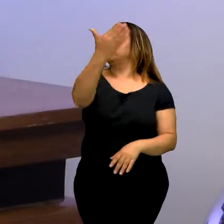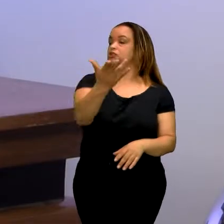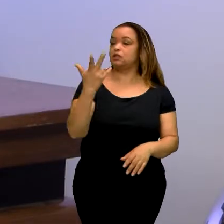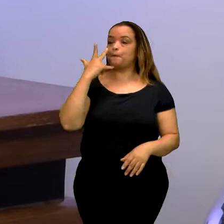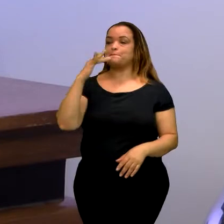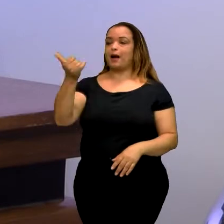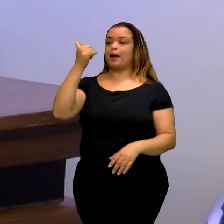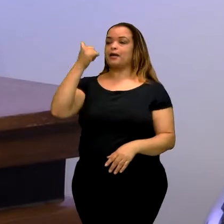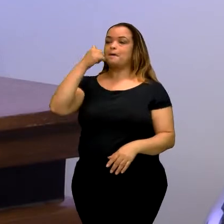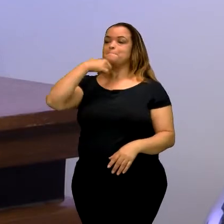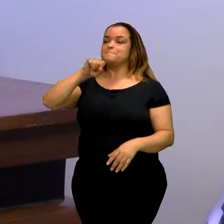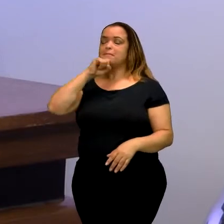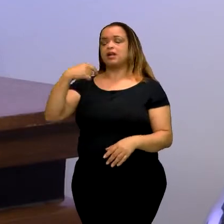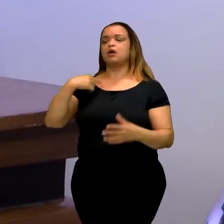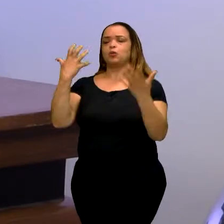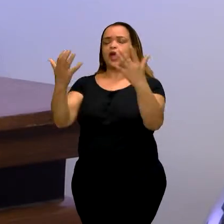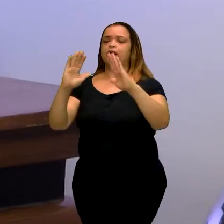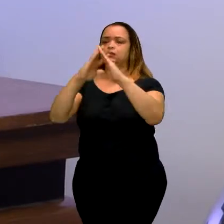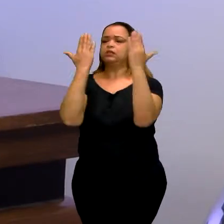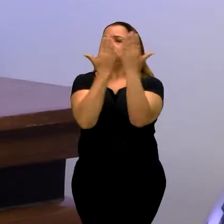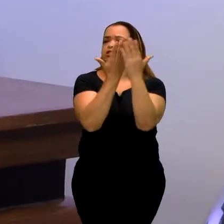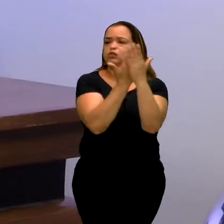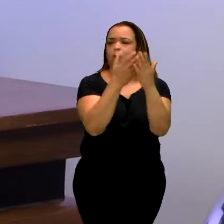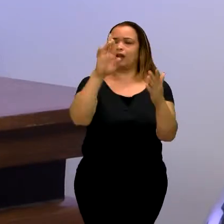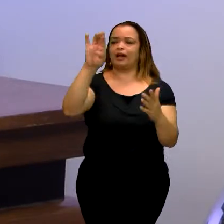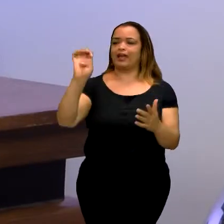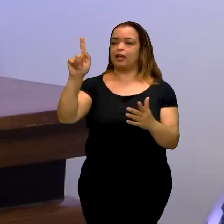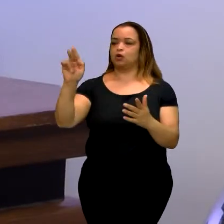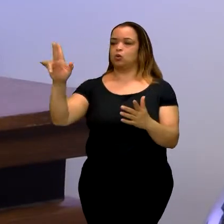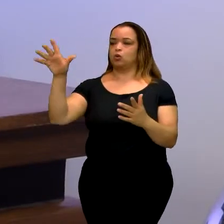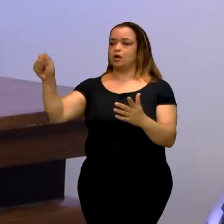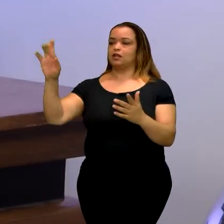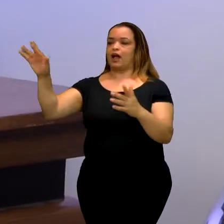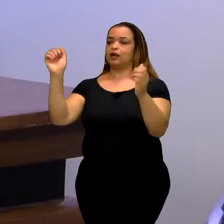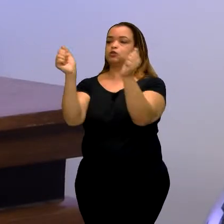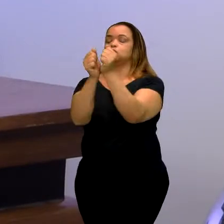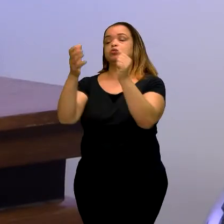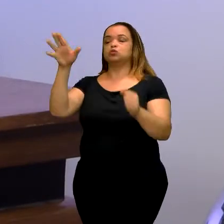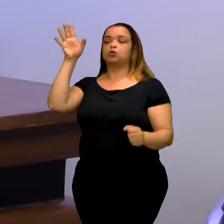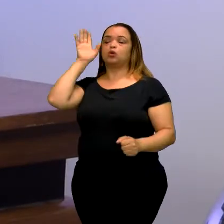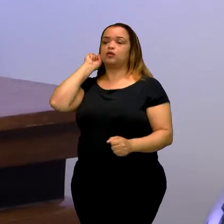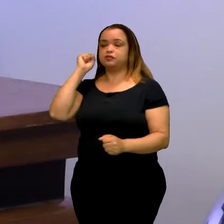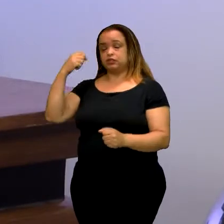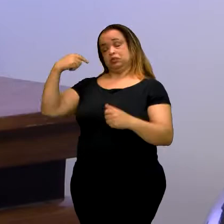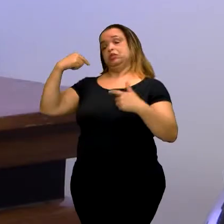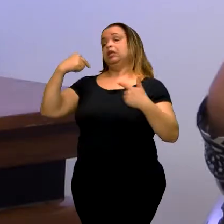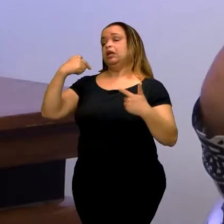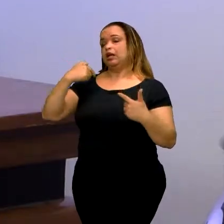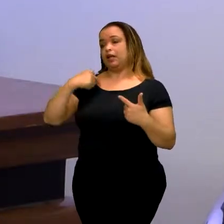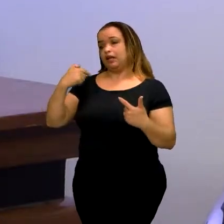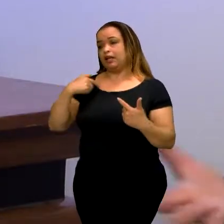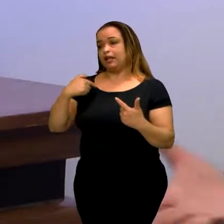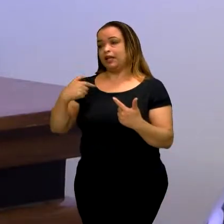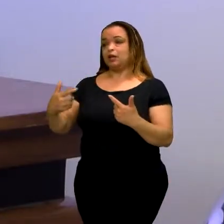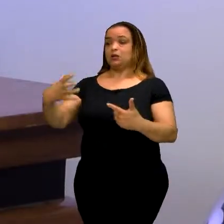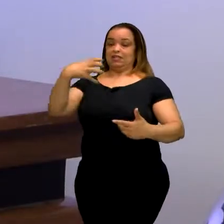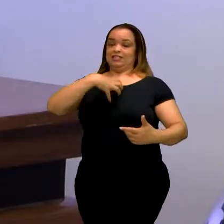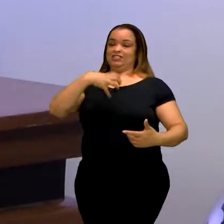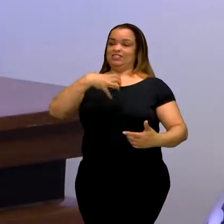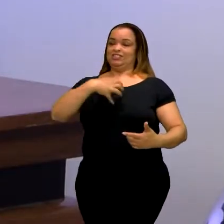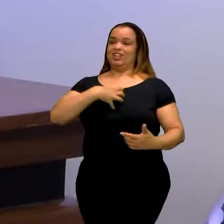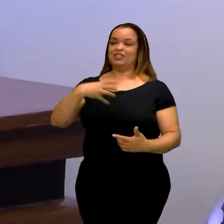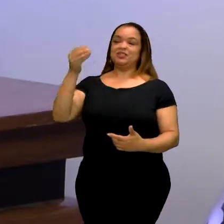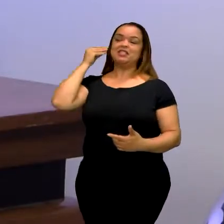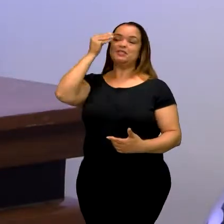entrar em uma escola regular. Foi onde eu comecei a minha trajetória. Era uma experiência diferente numa escola